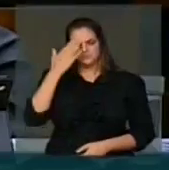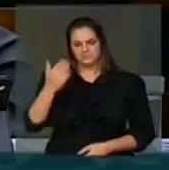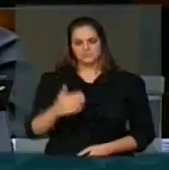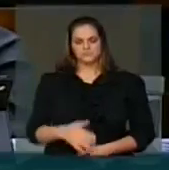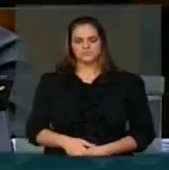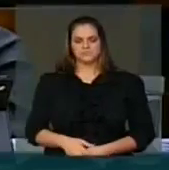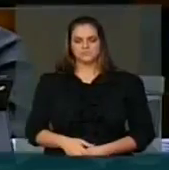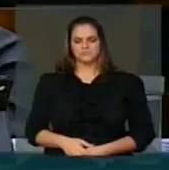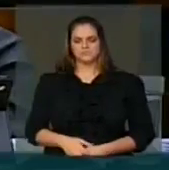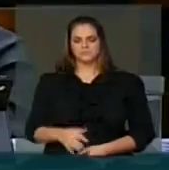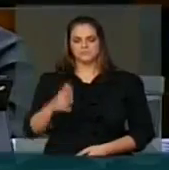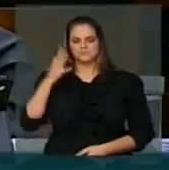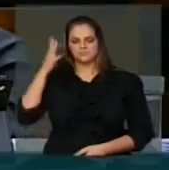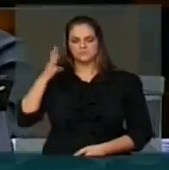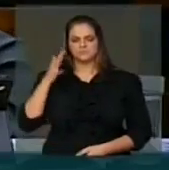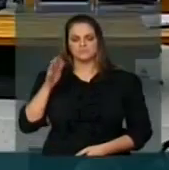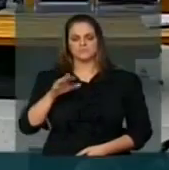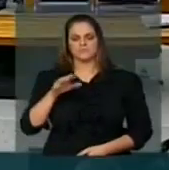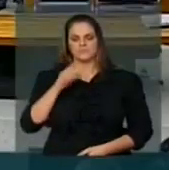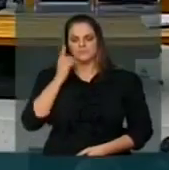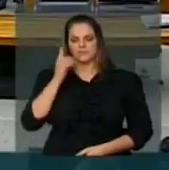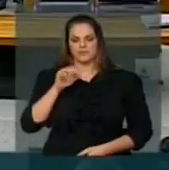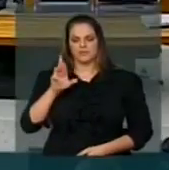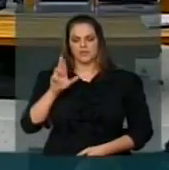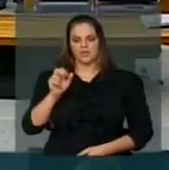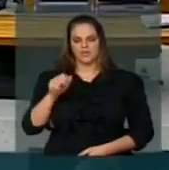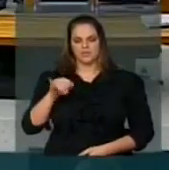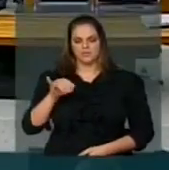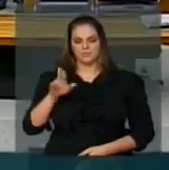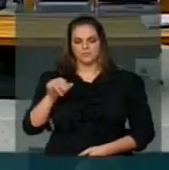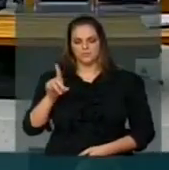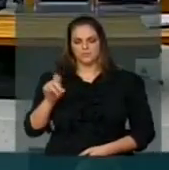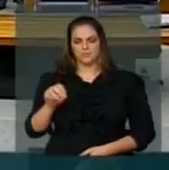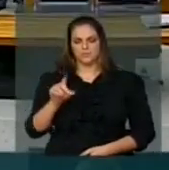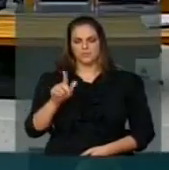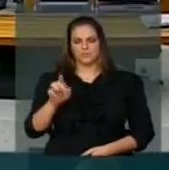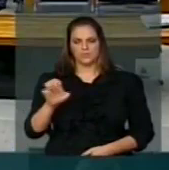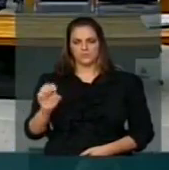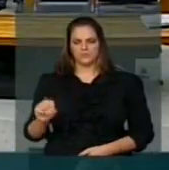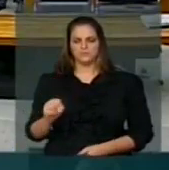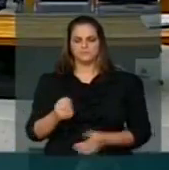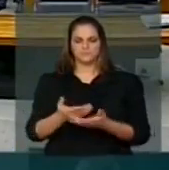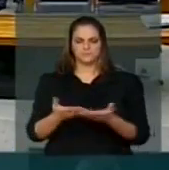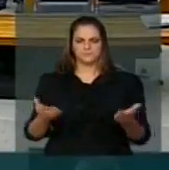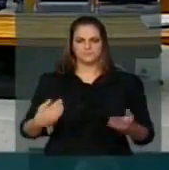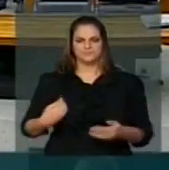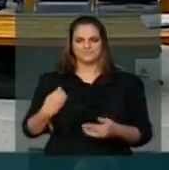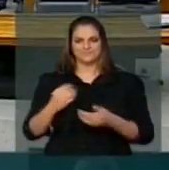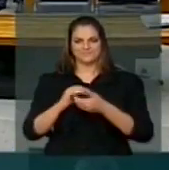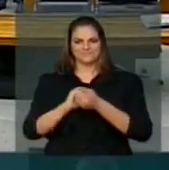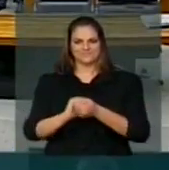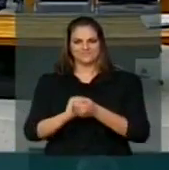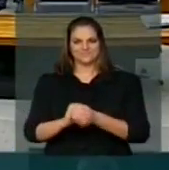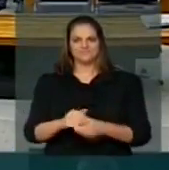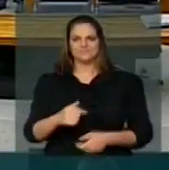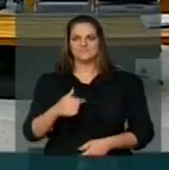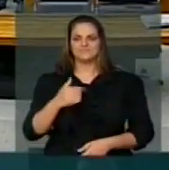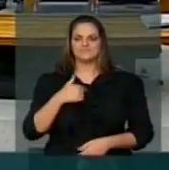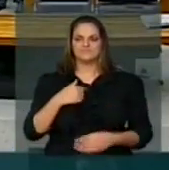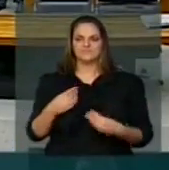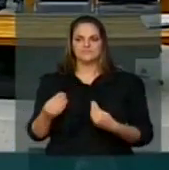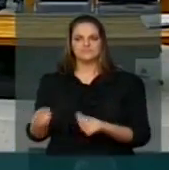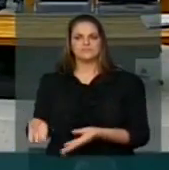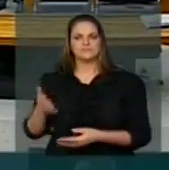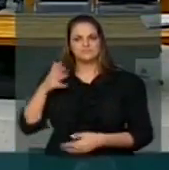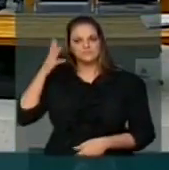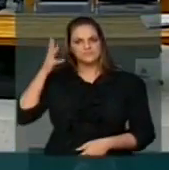Deputado Raimundo Gomes de Matos. Senhor presidente, nossos parlamentares, telespectadores, telespectadores da TV Câmara, solicito divulgar no órgão